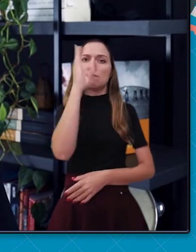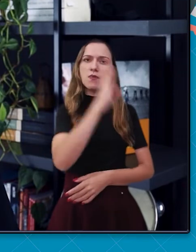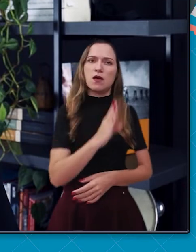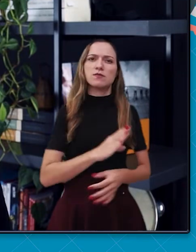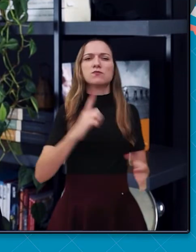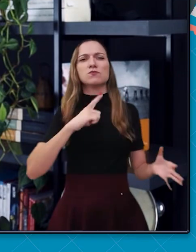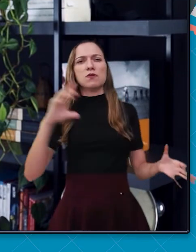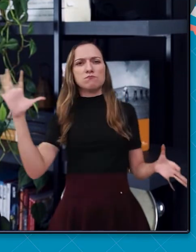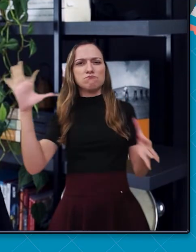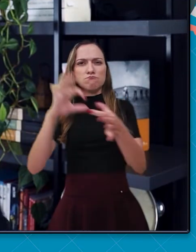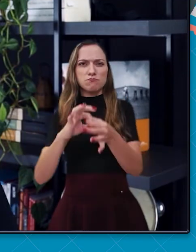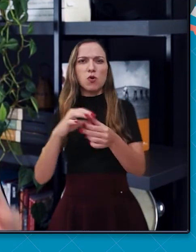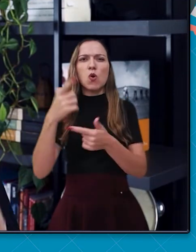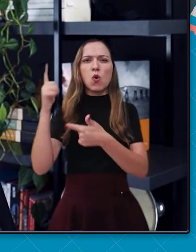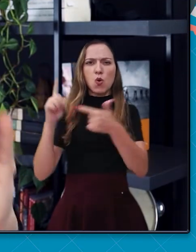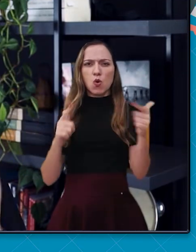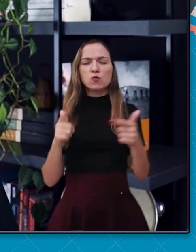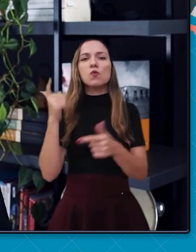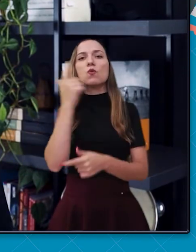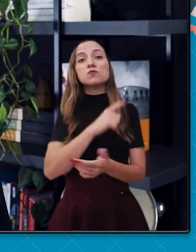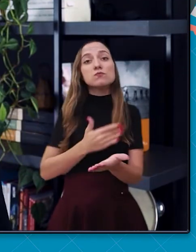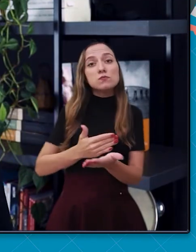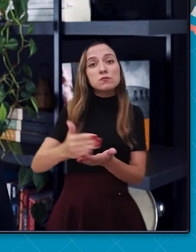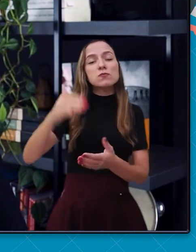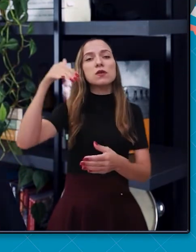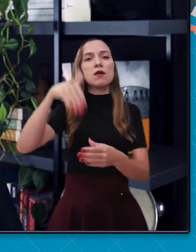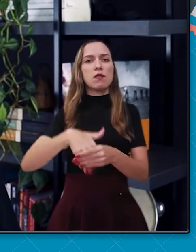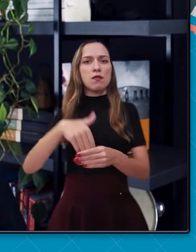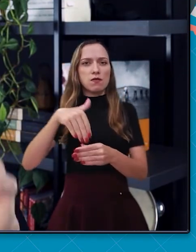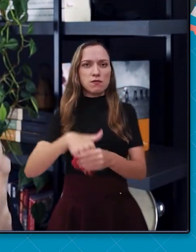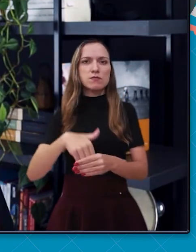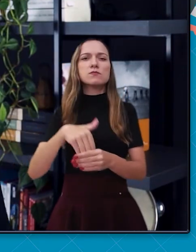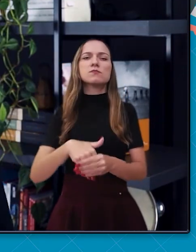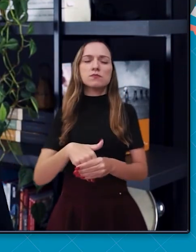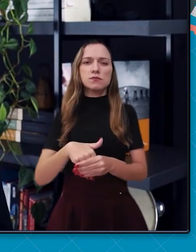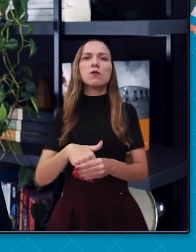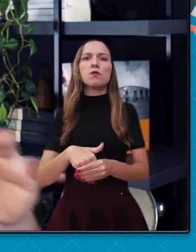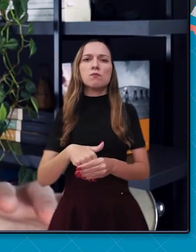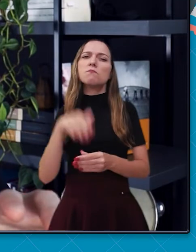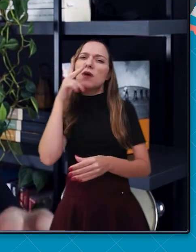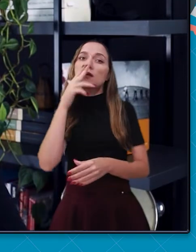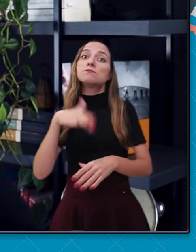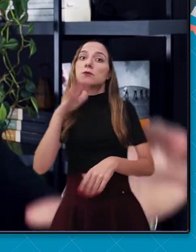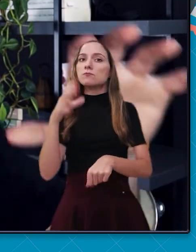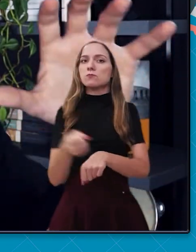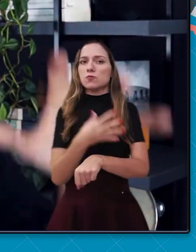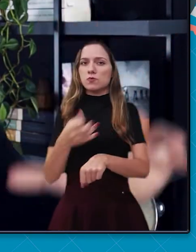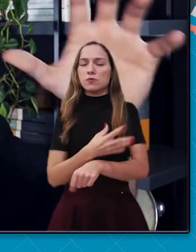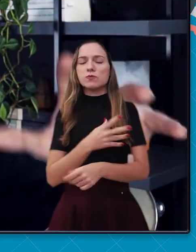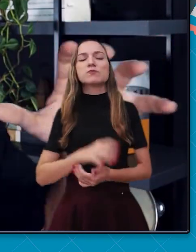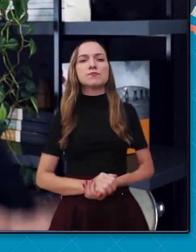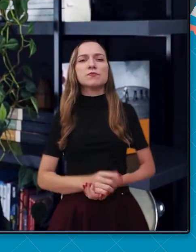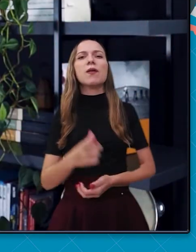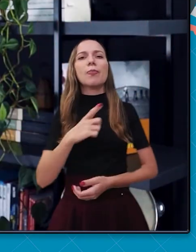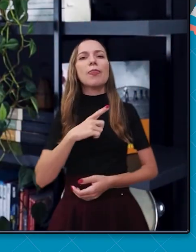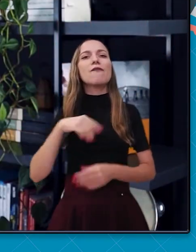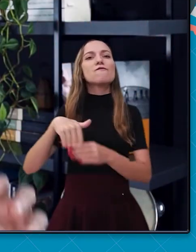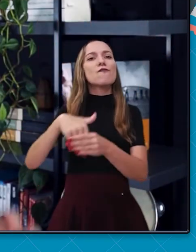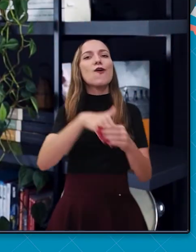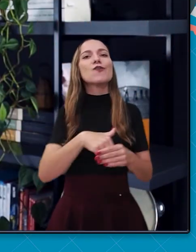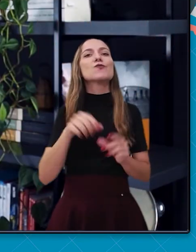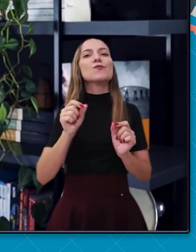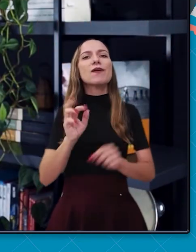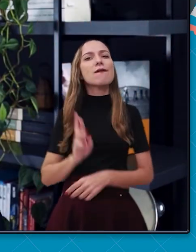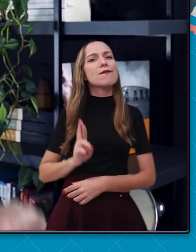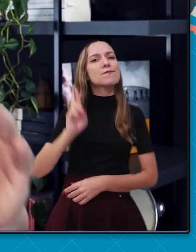ao Gaves, ocorreram as primeiras eleições aos moldes modernos. Foram eleitos os representantes